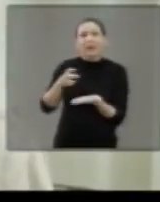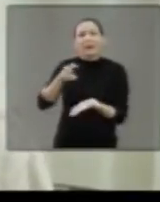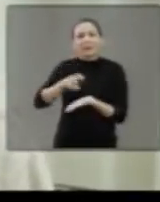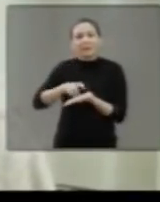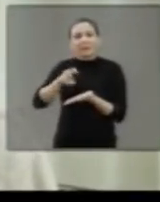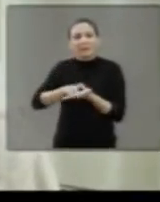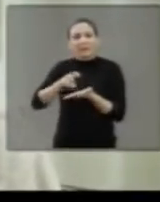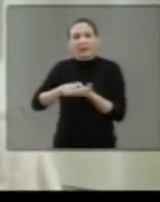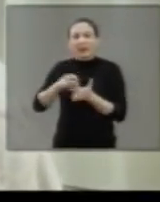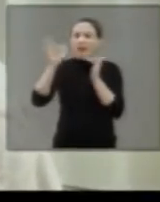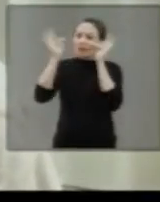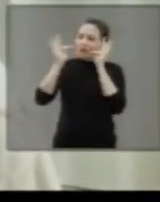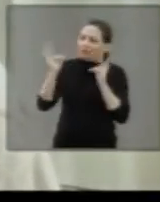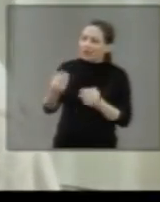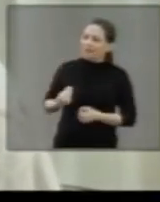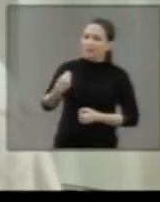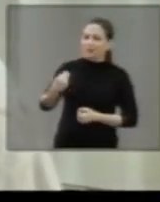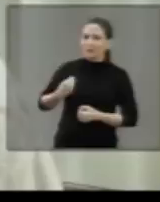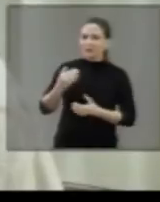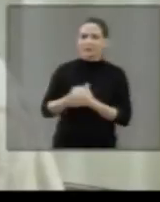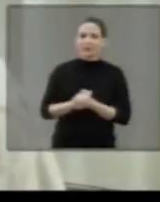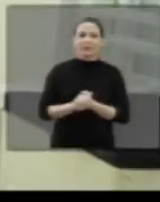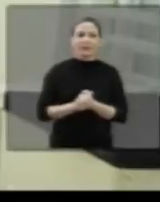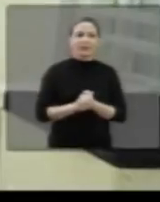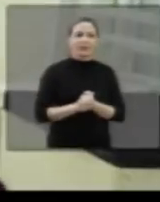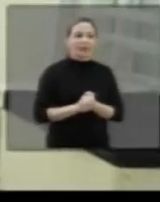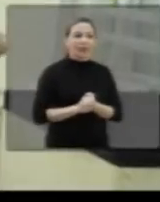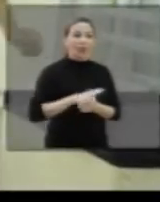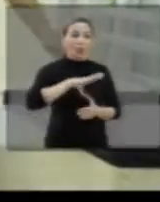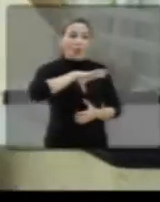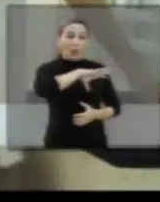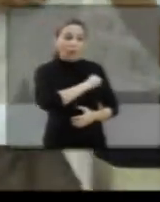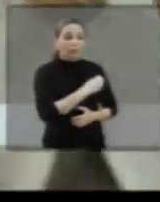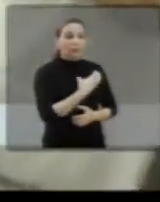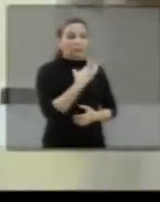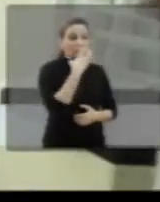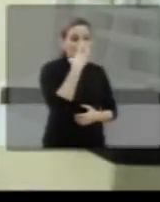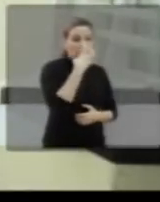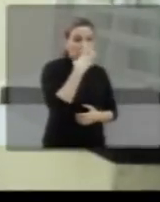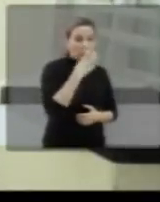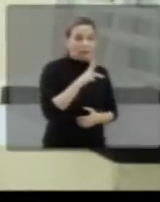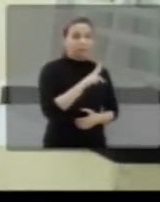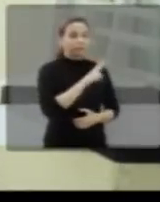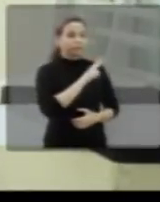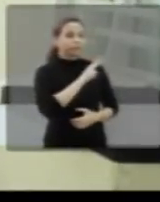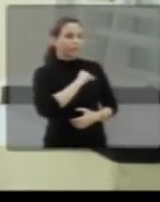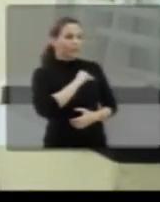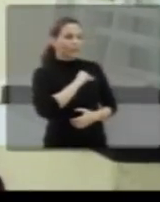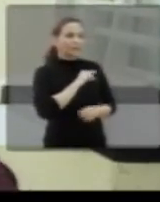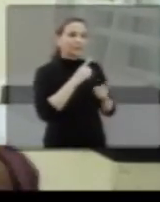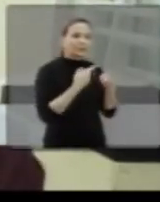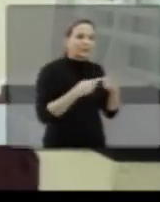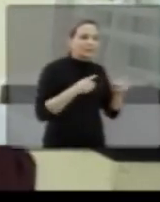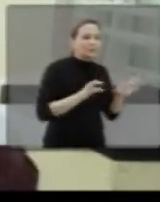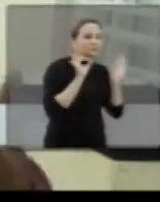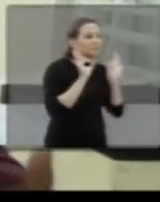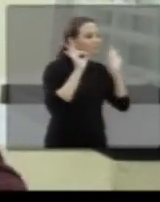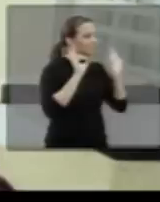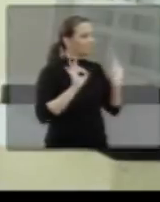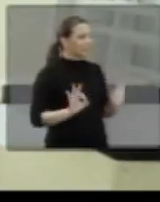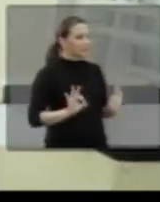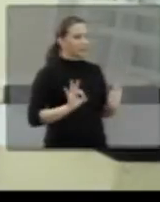E nós passamos uma manhã muito feliz aqui. E eu gosto muito de cachorro também, nossa, a banda